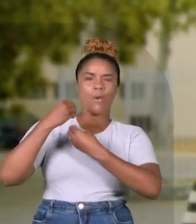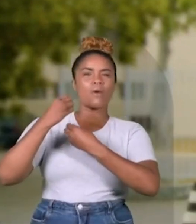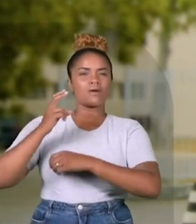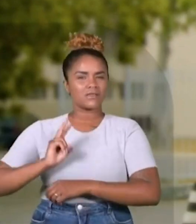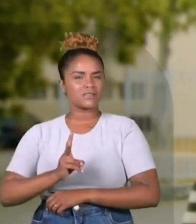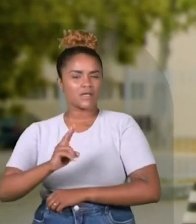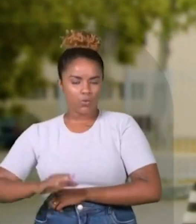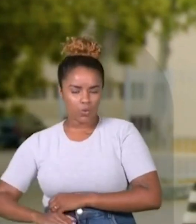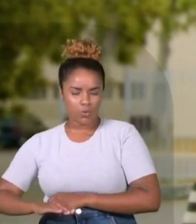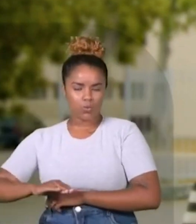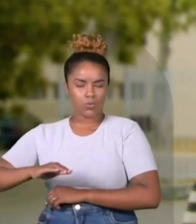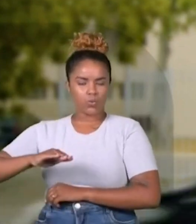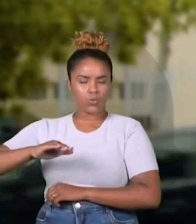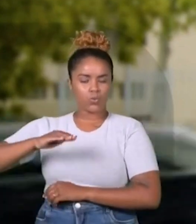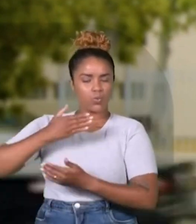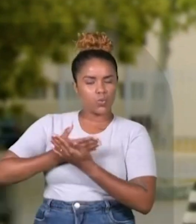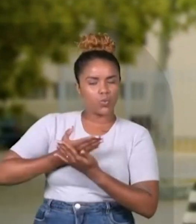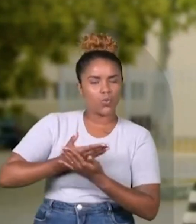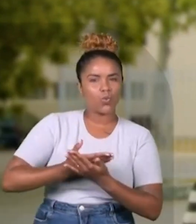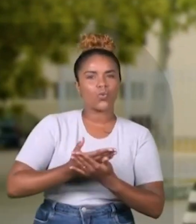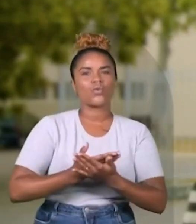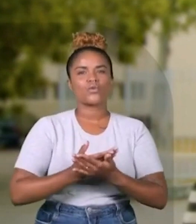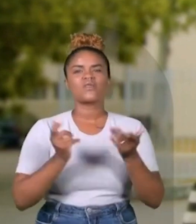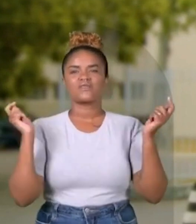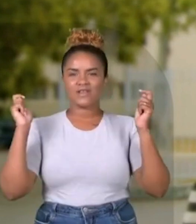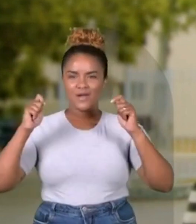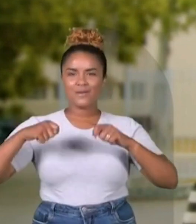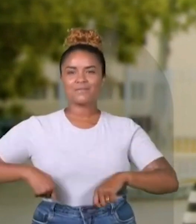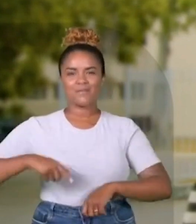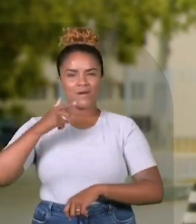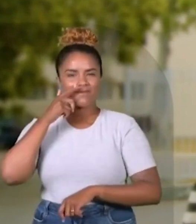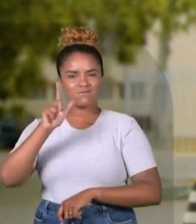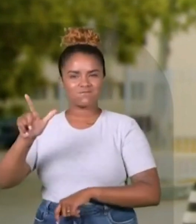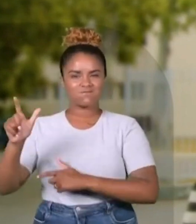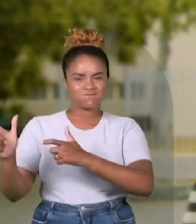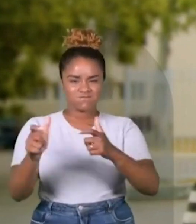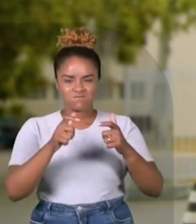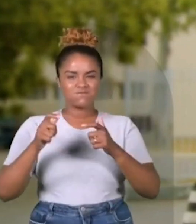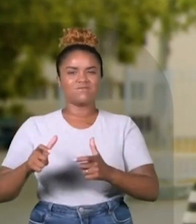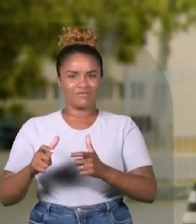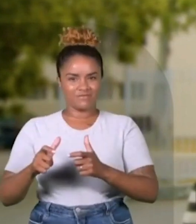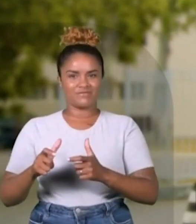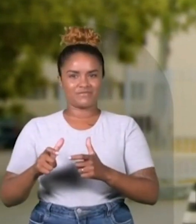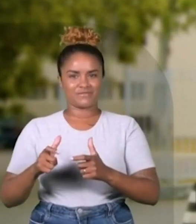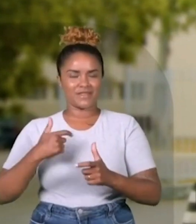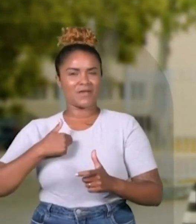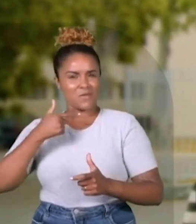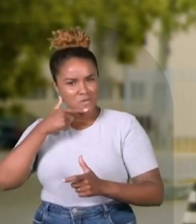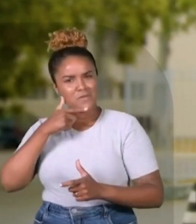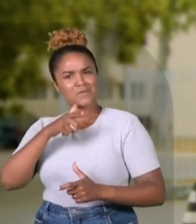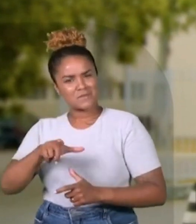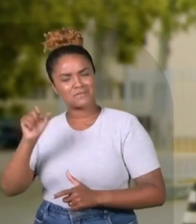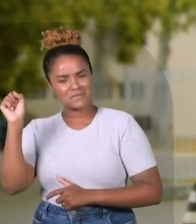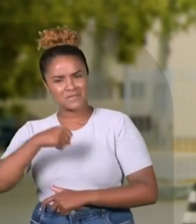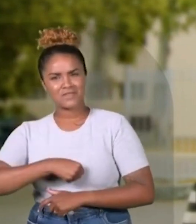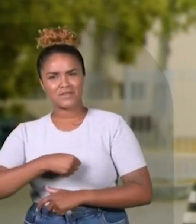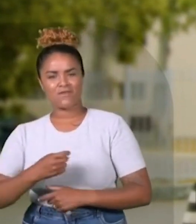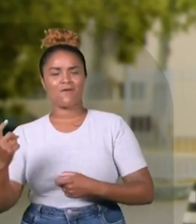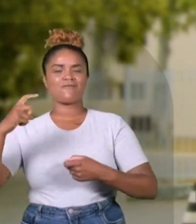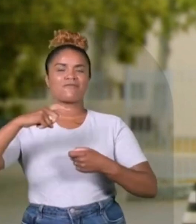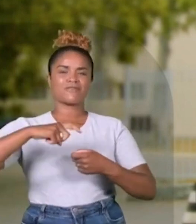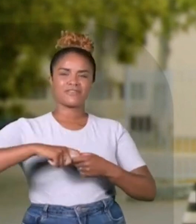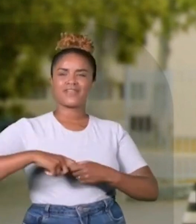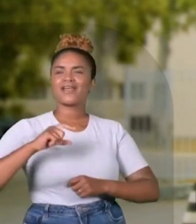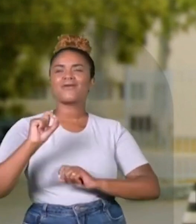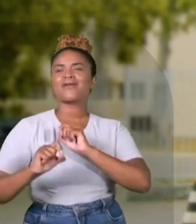sabia que era através dos estudos que eu poderia chegar aonde eu quisesse. Eu consegui e voltei para a sala de